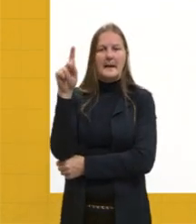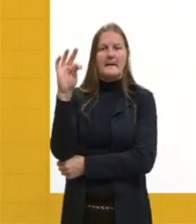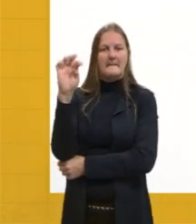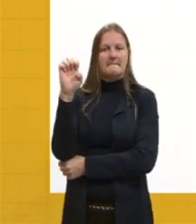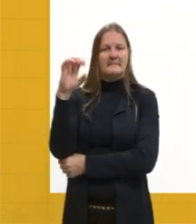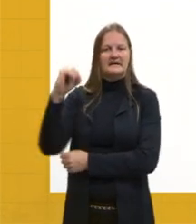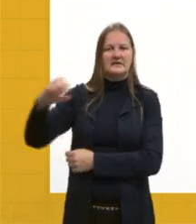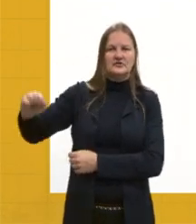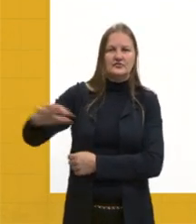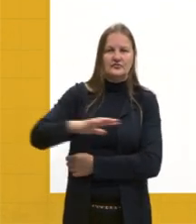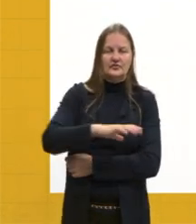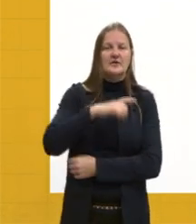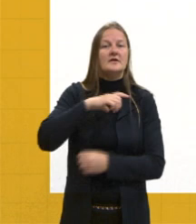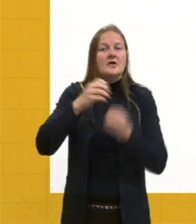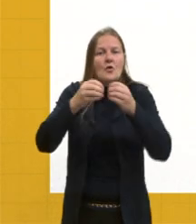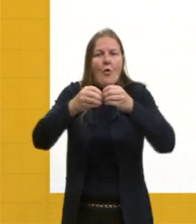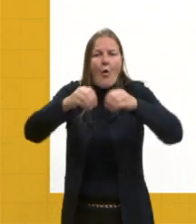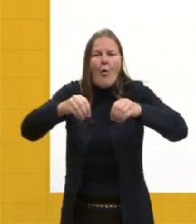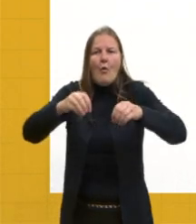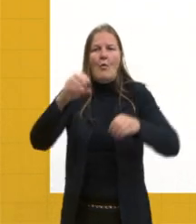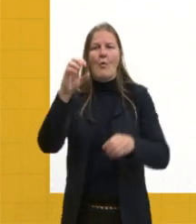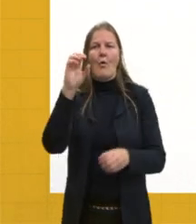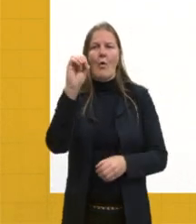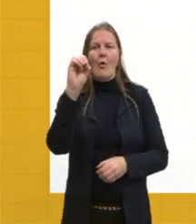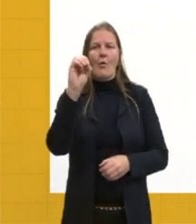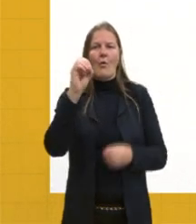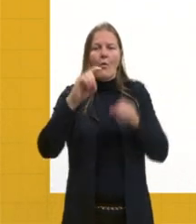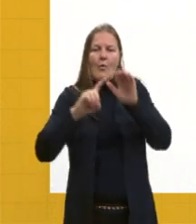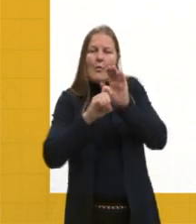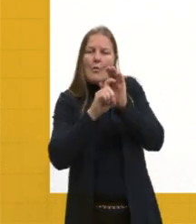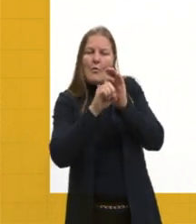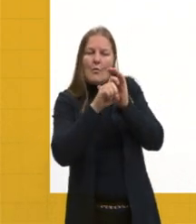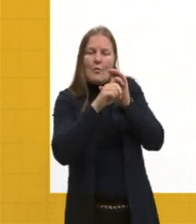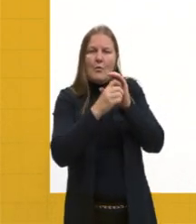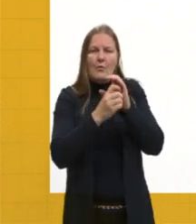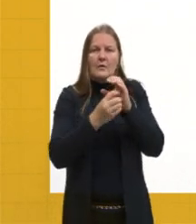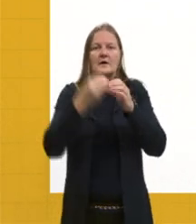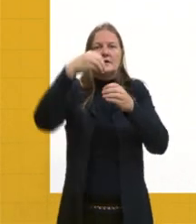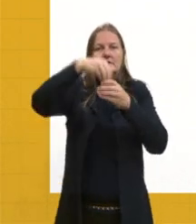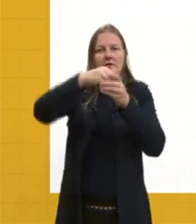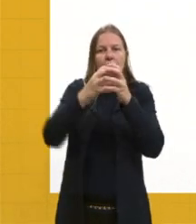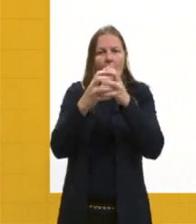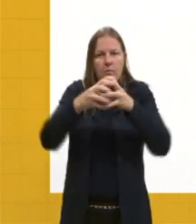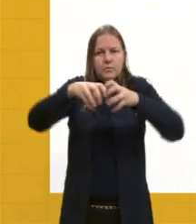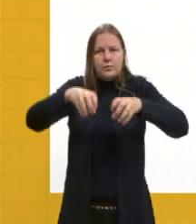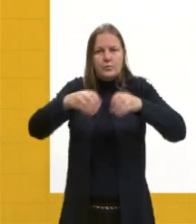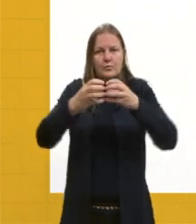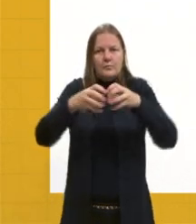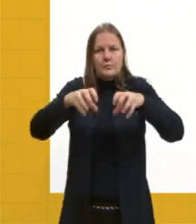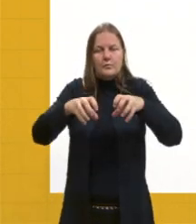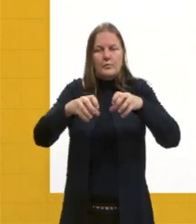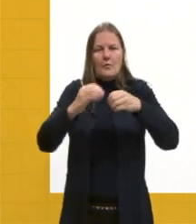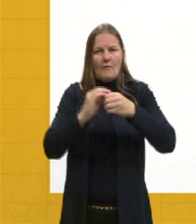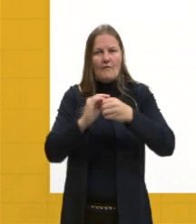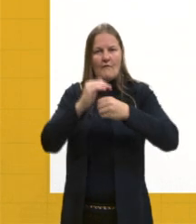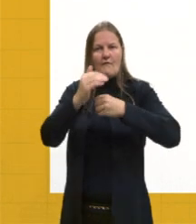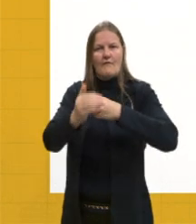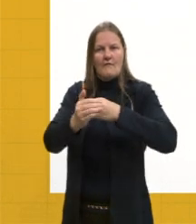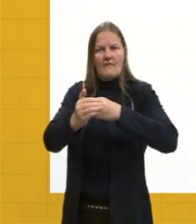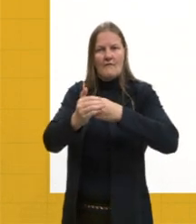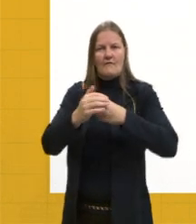ovíparos. Ovíparos, né? Que o embrião se desenvolve em um ovo no lado externo,